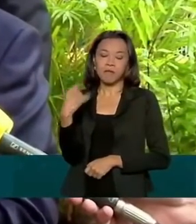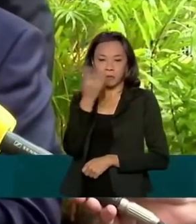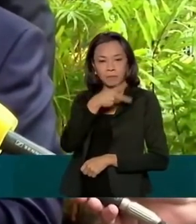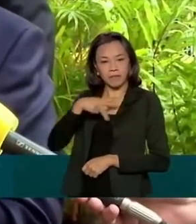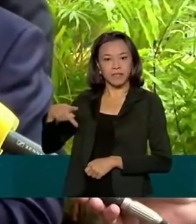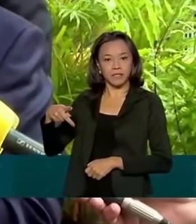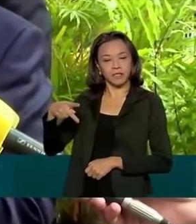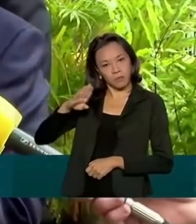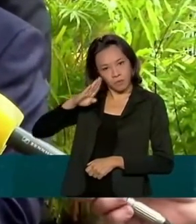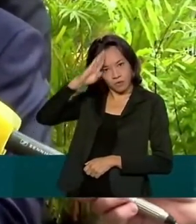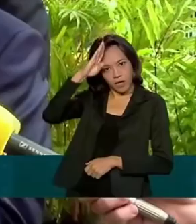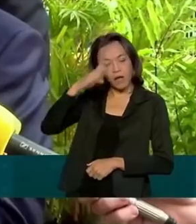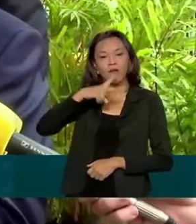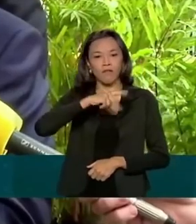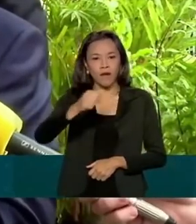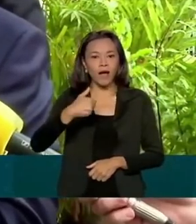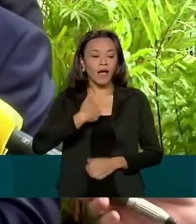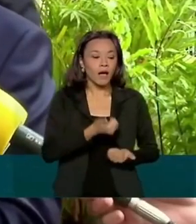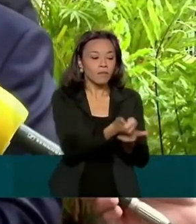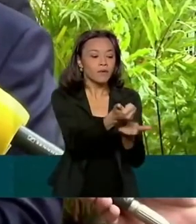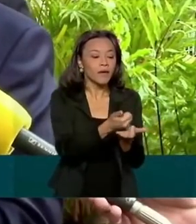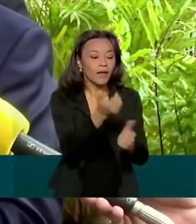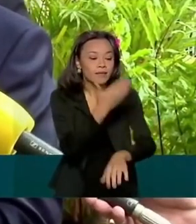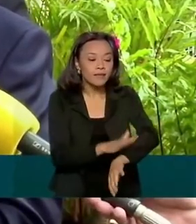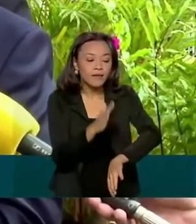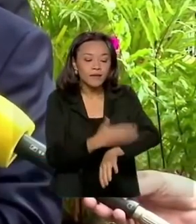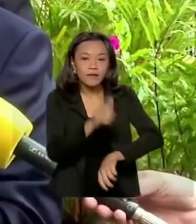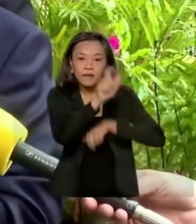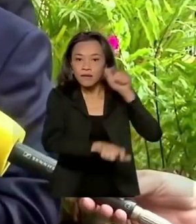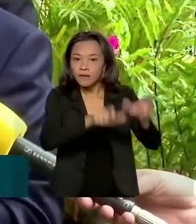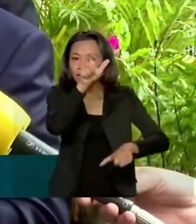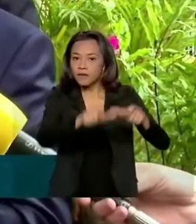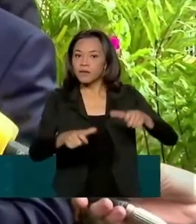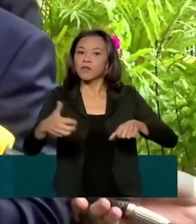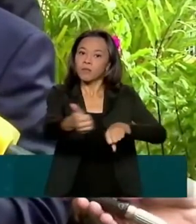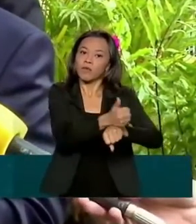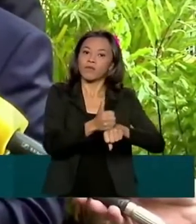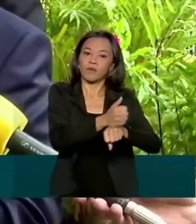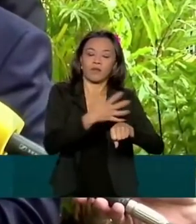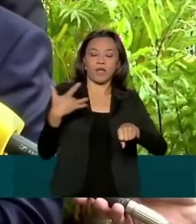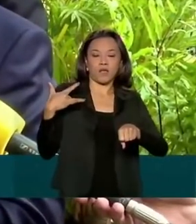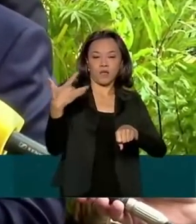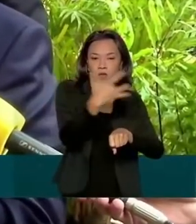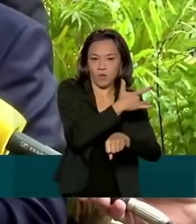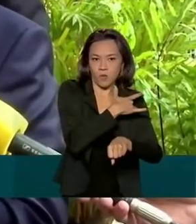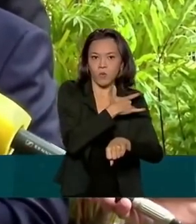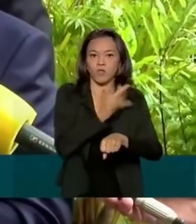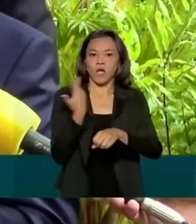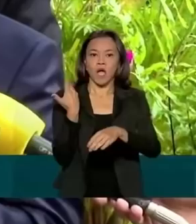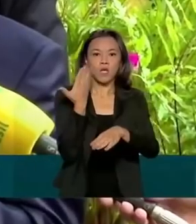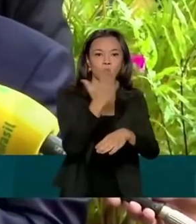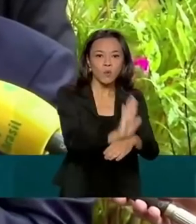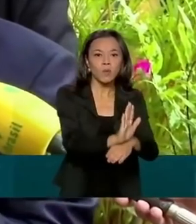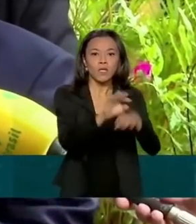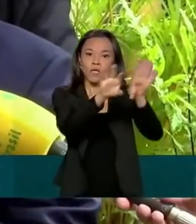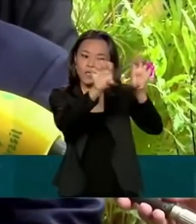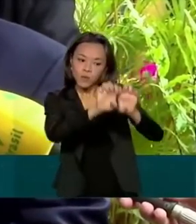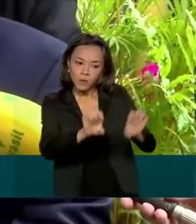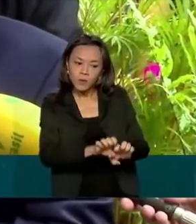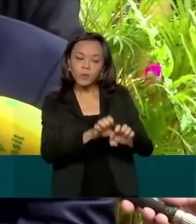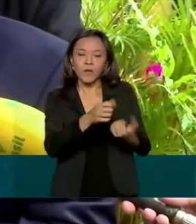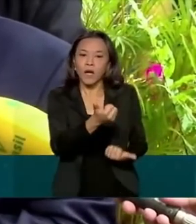vai colaborar treinando os profissionais de saúde, ajudando na infraestrutura, com suporte